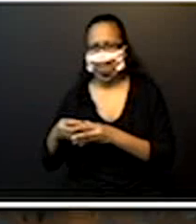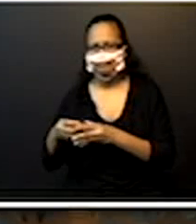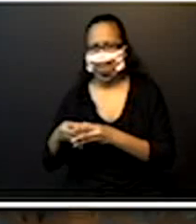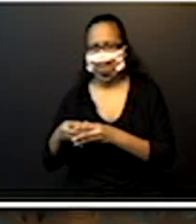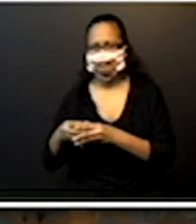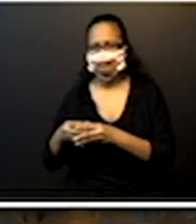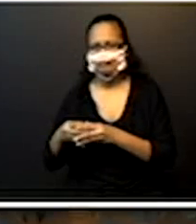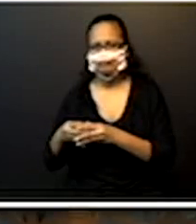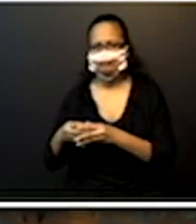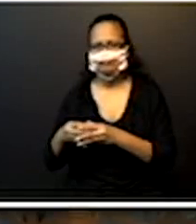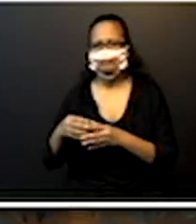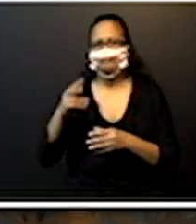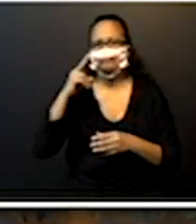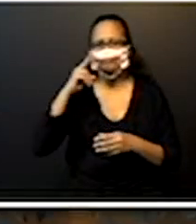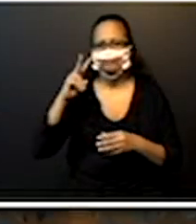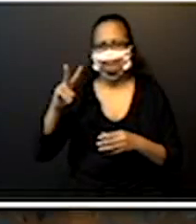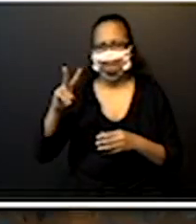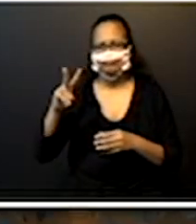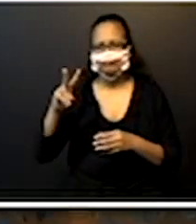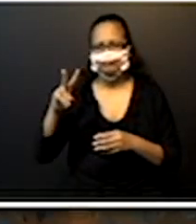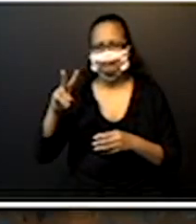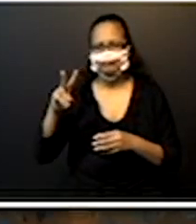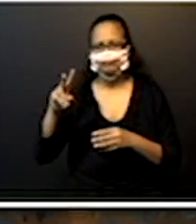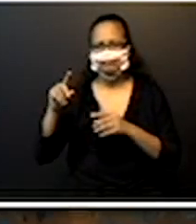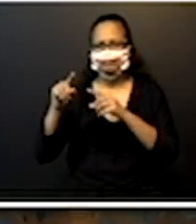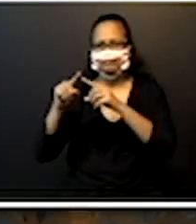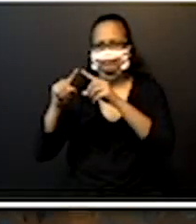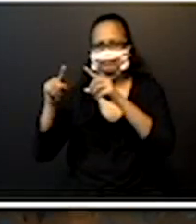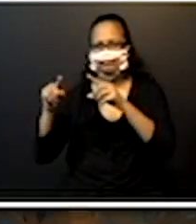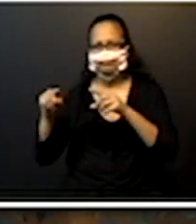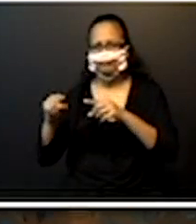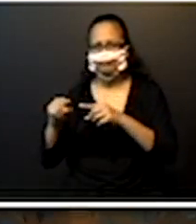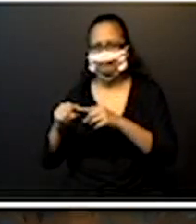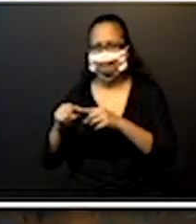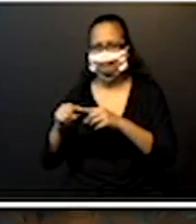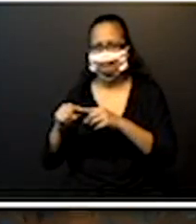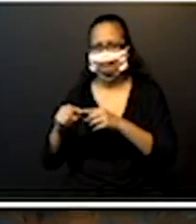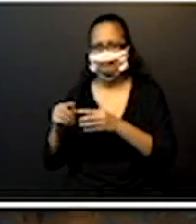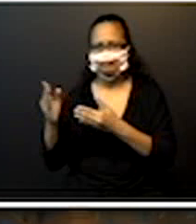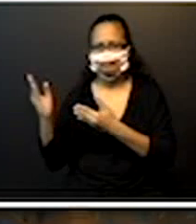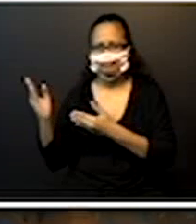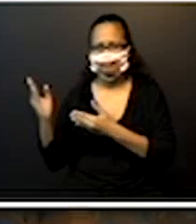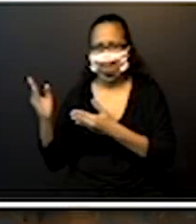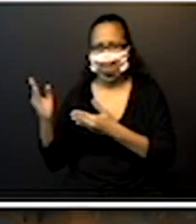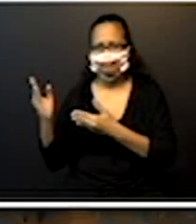Olha as nossas plaquinhas. Olha os nossos montinhos de 10.